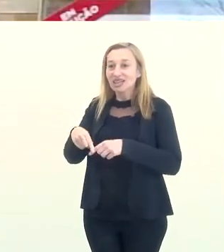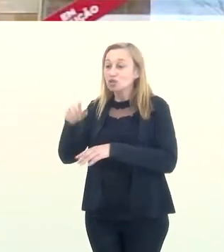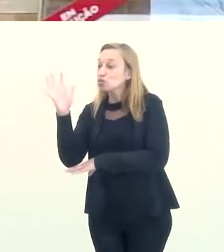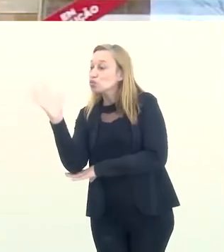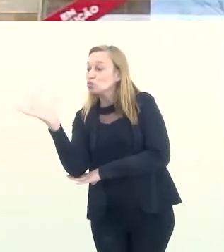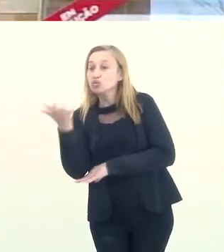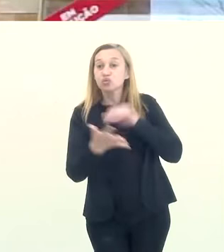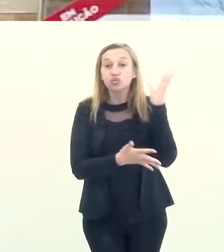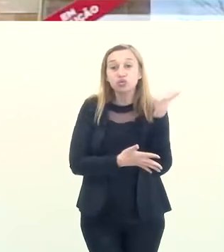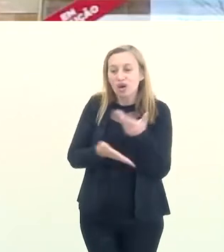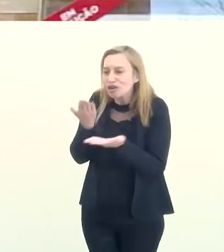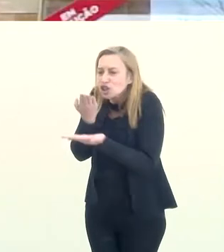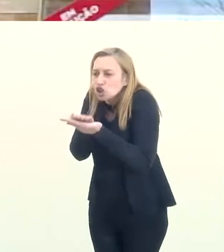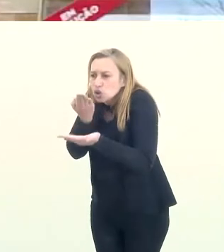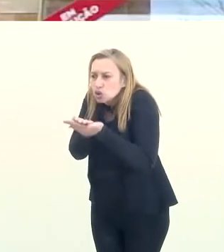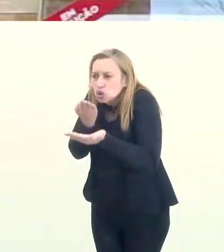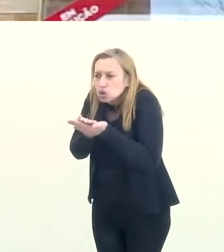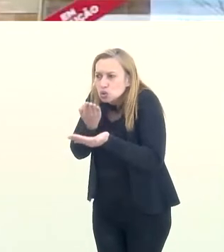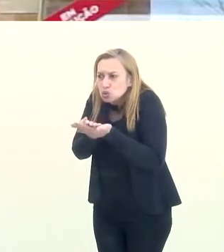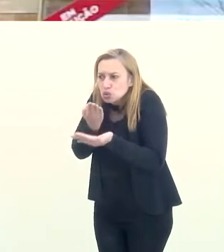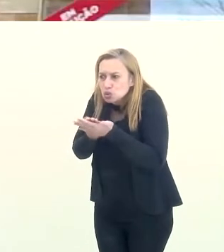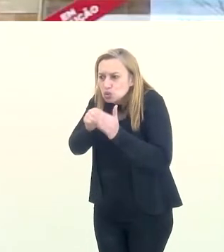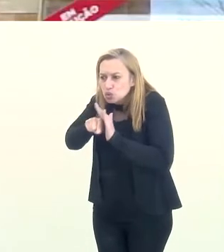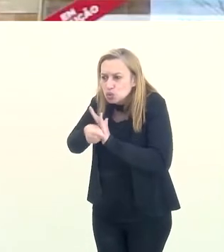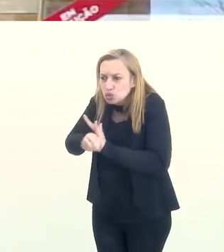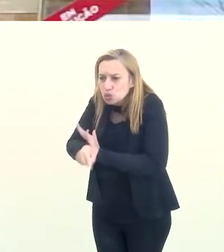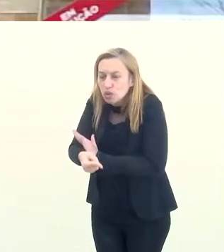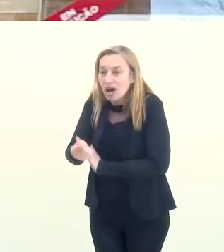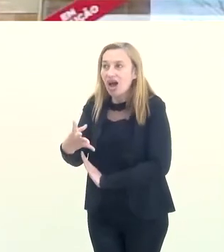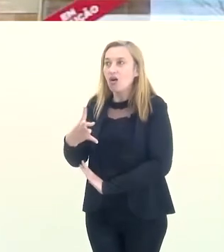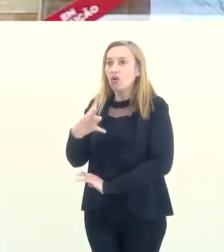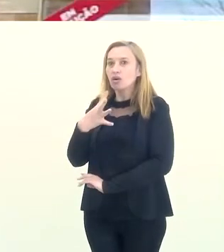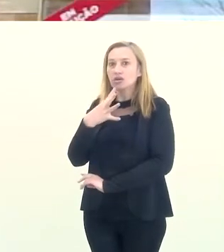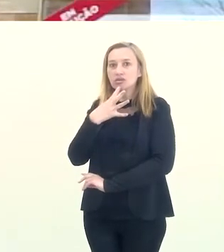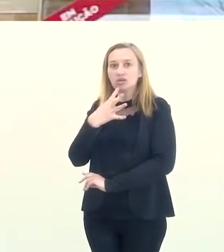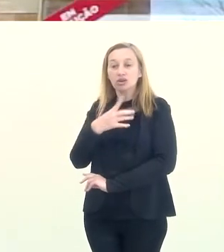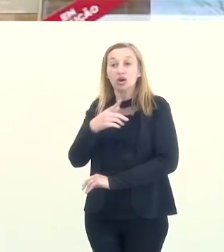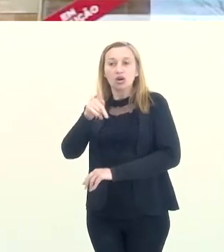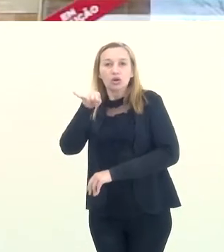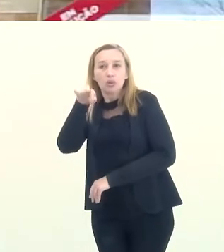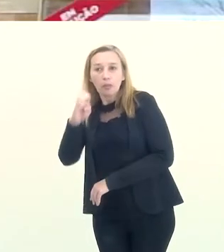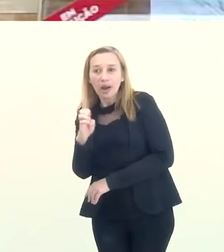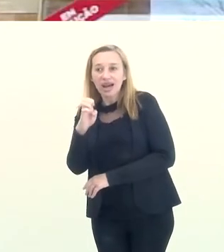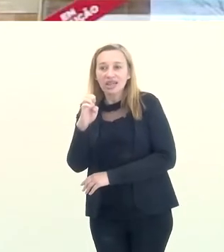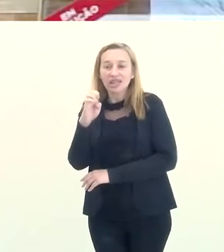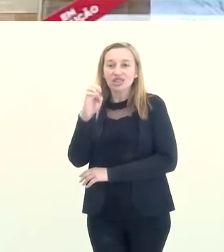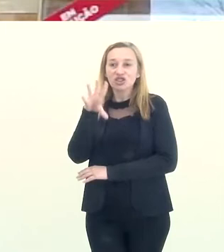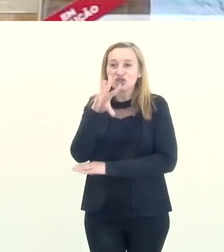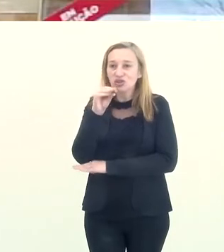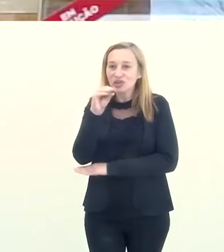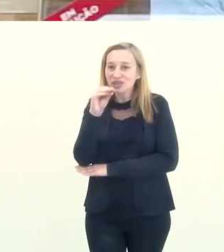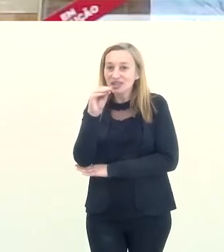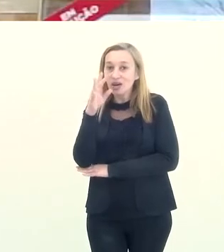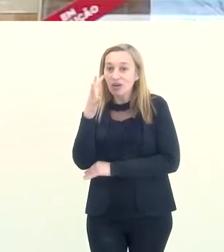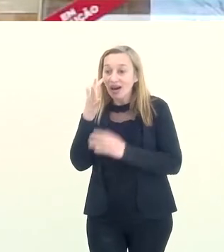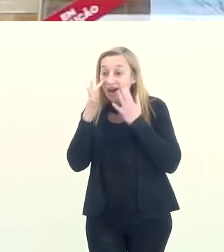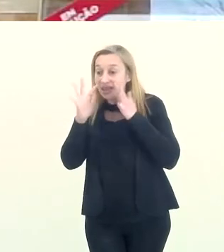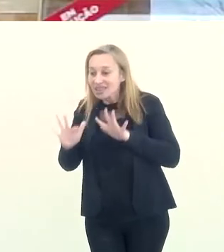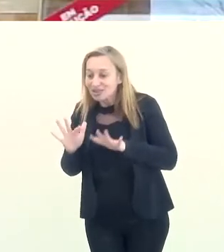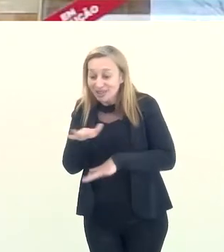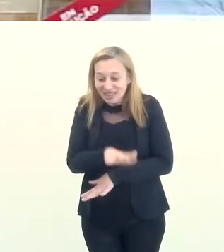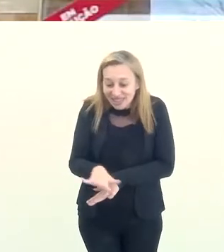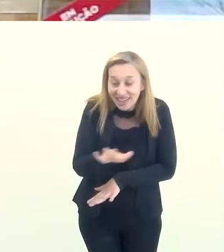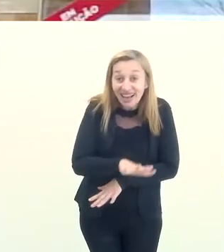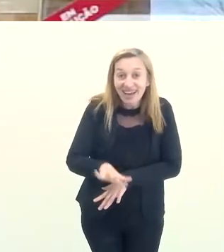E a gente, fazendo estudos, então veio ao nosso conhecimento que o Parque dos Dinossauros é algo que chama